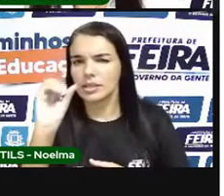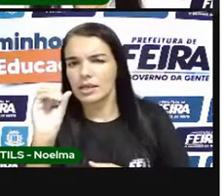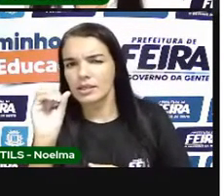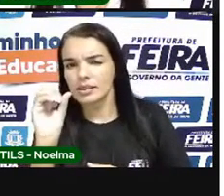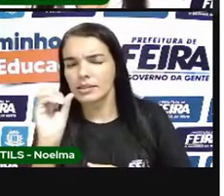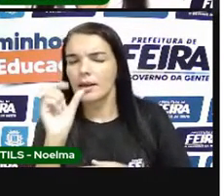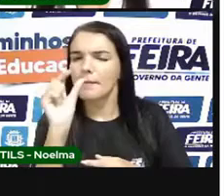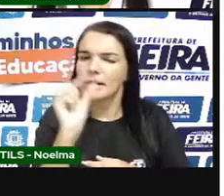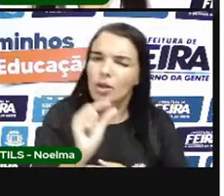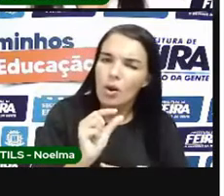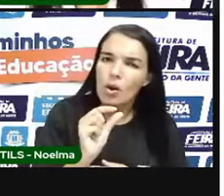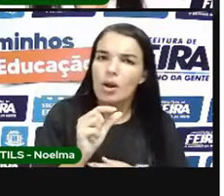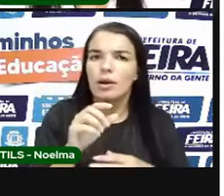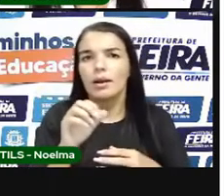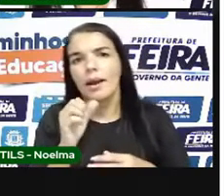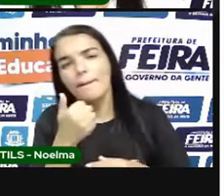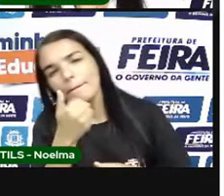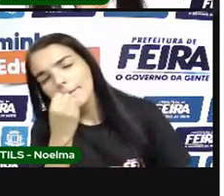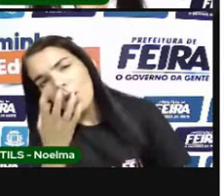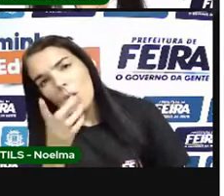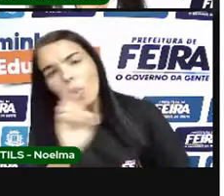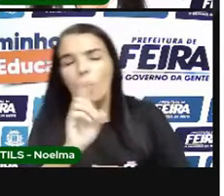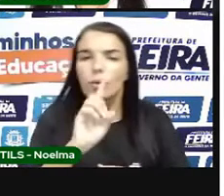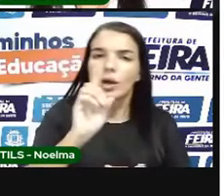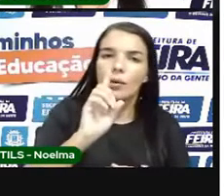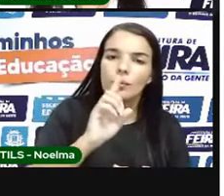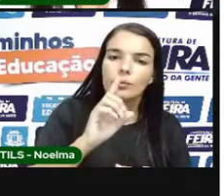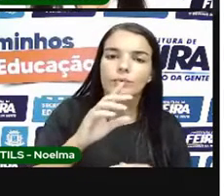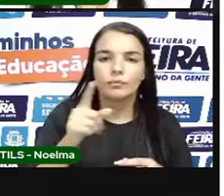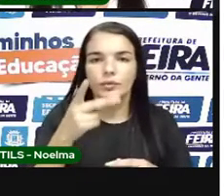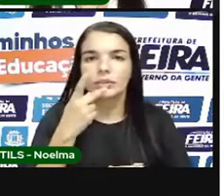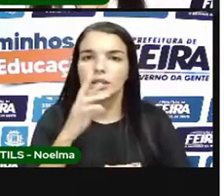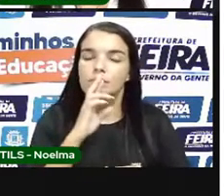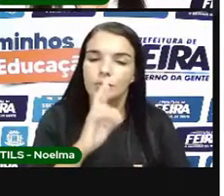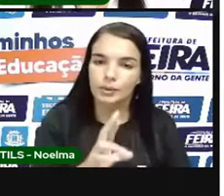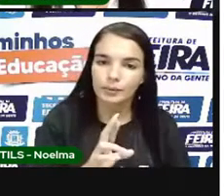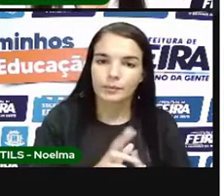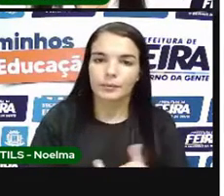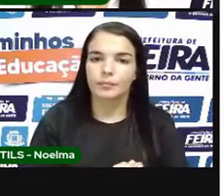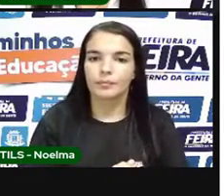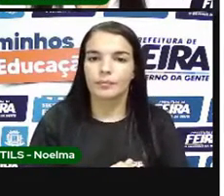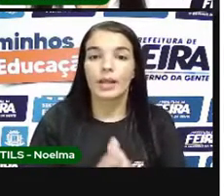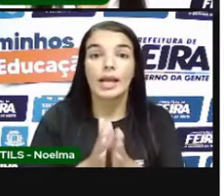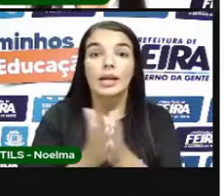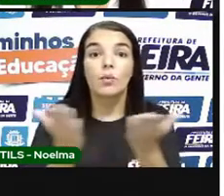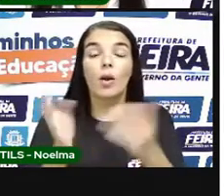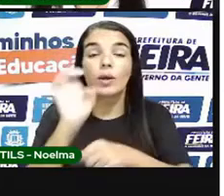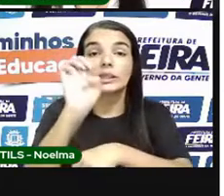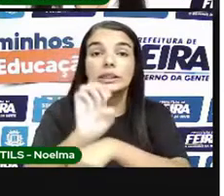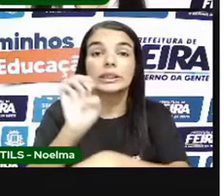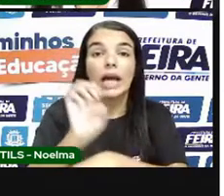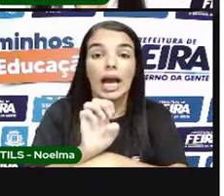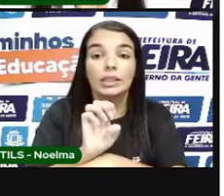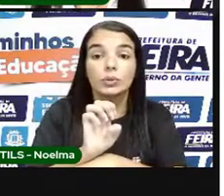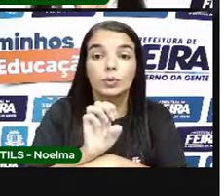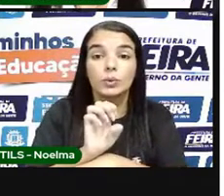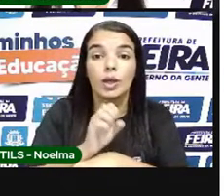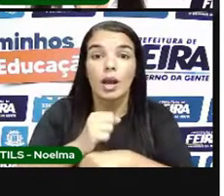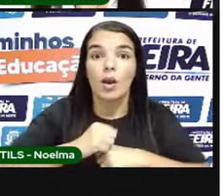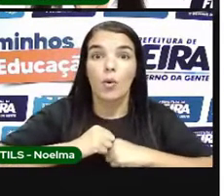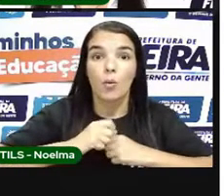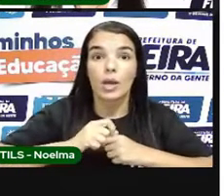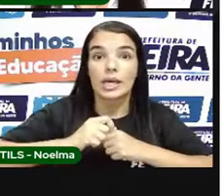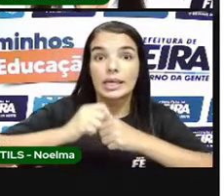negativo? Se for maior É positivo Ou negativo? Vamos dizer Em qual estado O crescimento Na